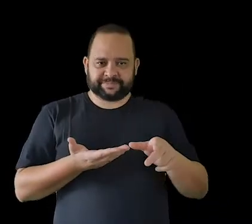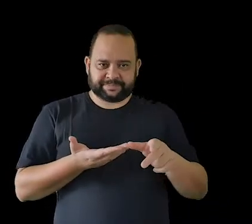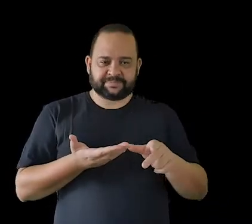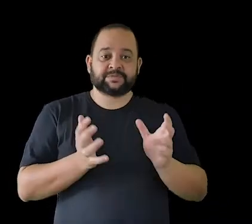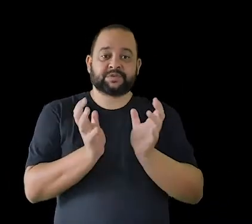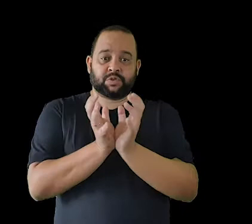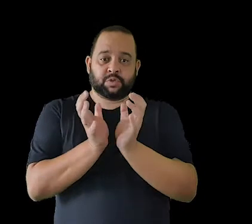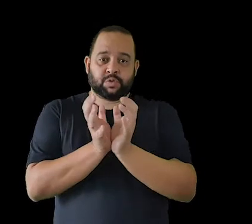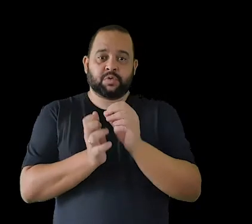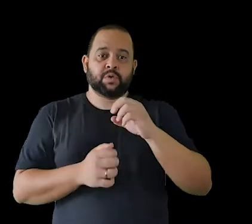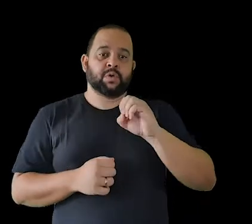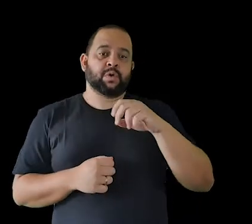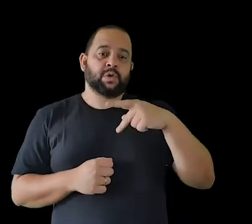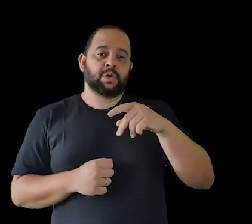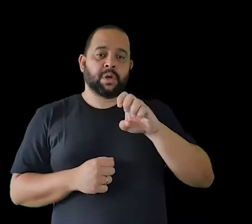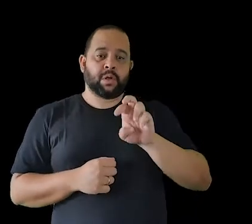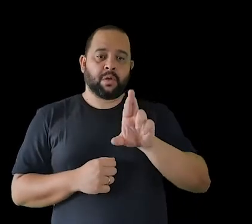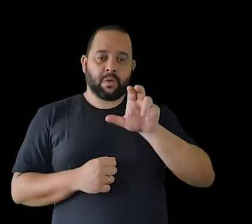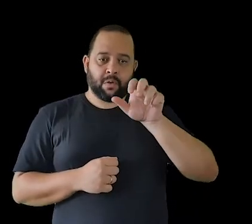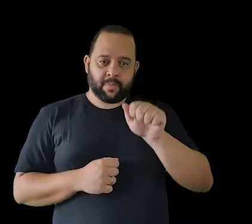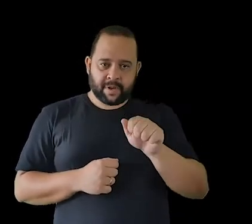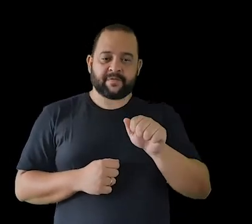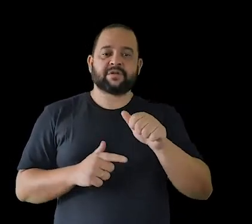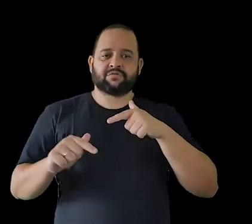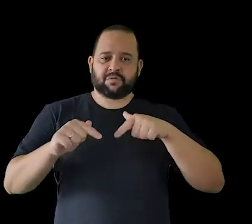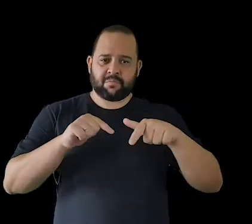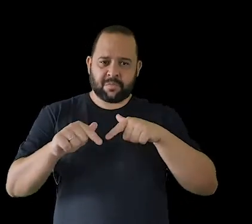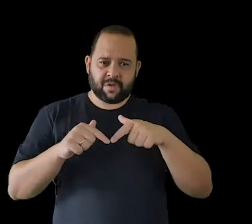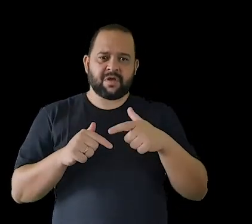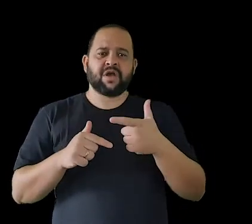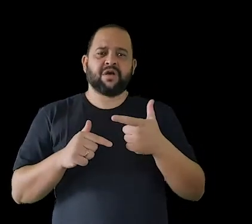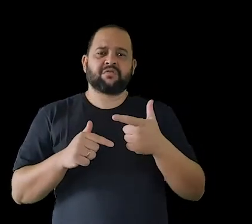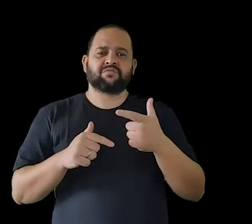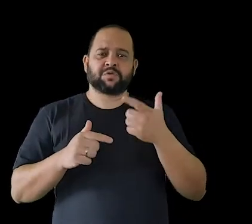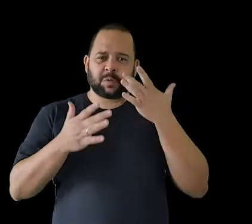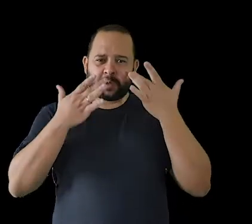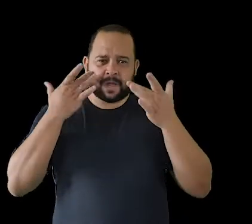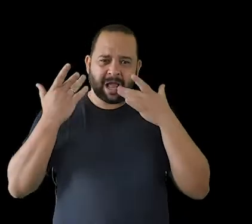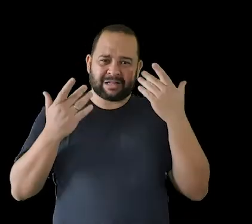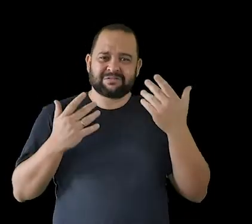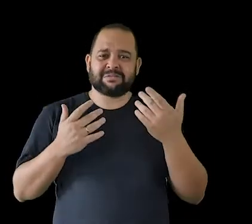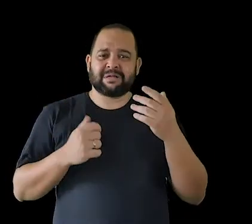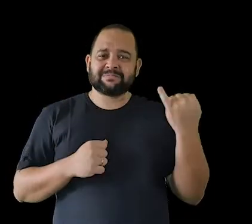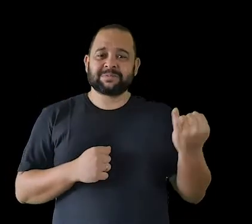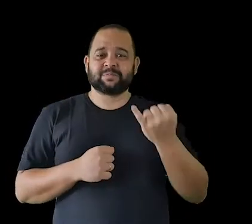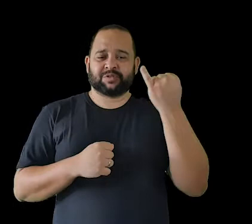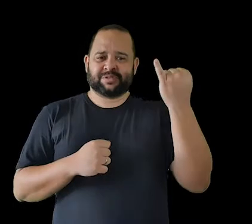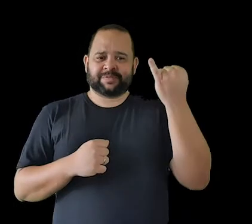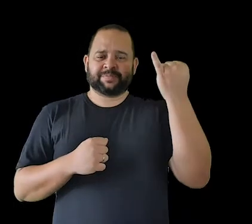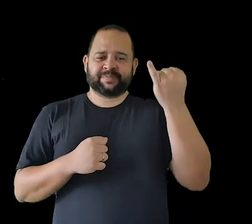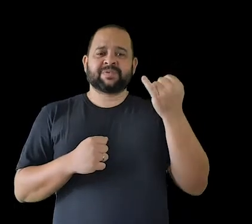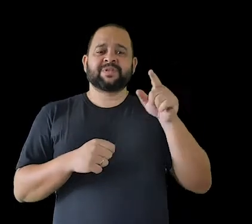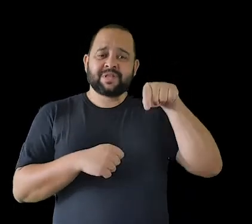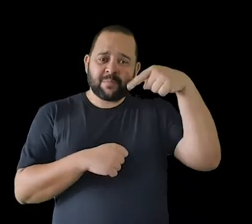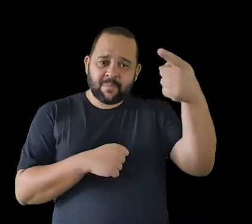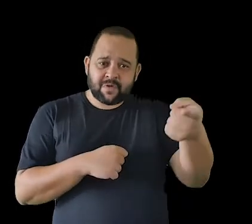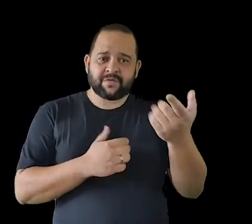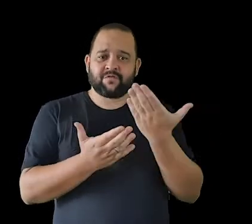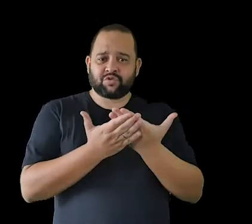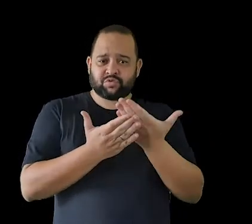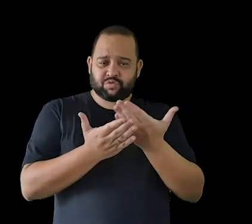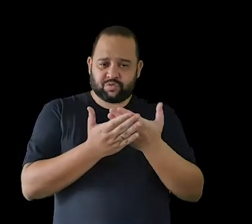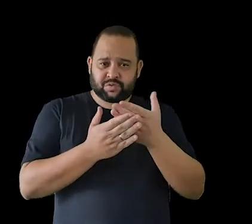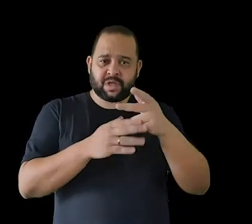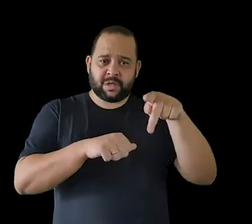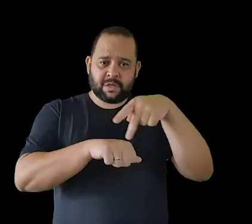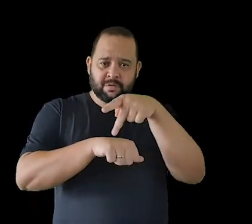Ópera, ela fez papéis importantíssimos, como, por exemplo, a Rainha da Noite, na Flauta Mágica. Depois ela foi estudar na Itália,